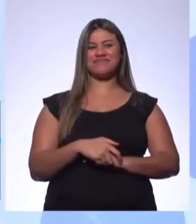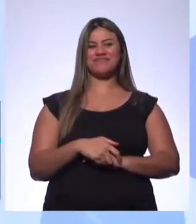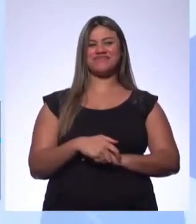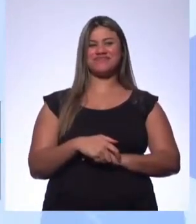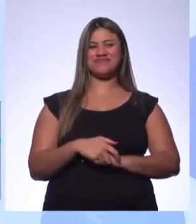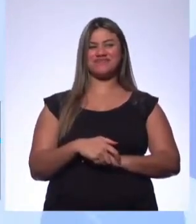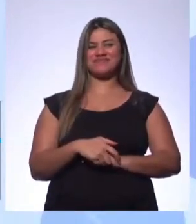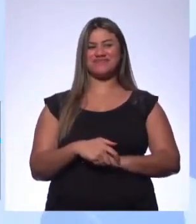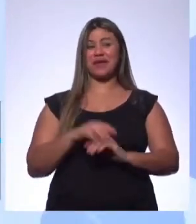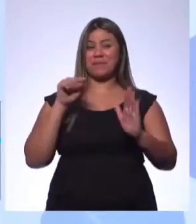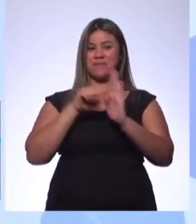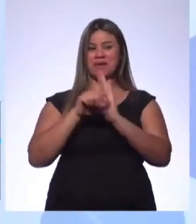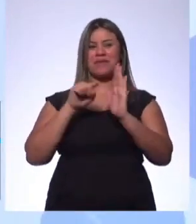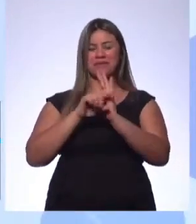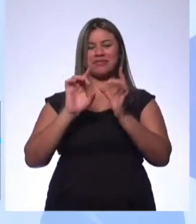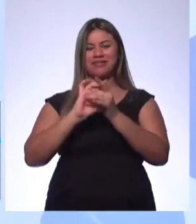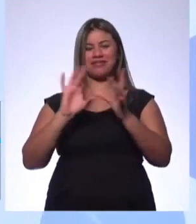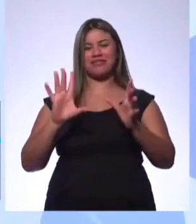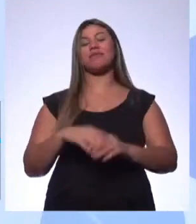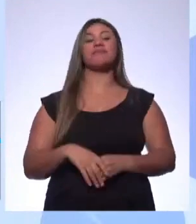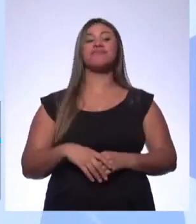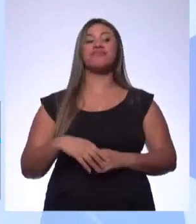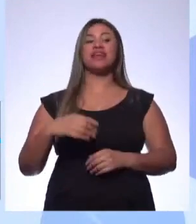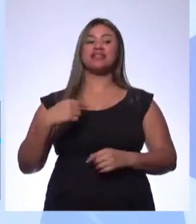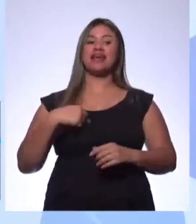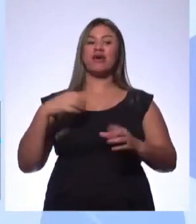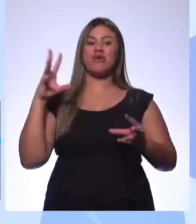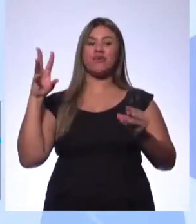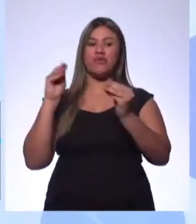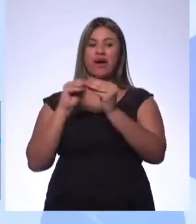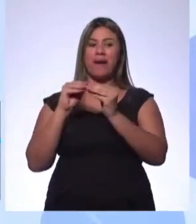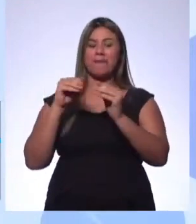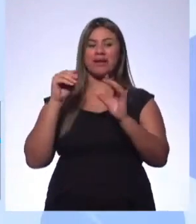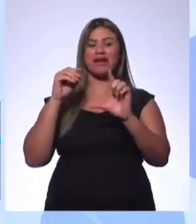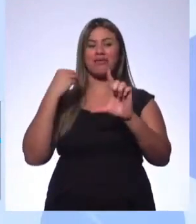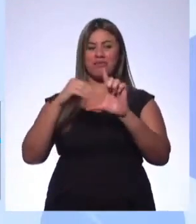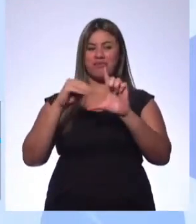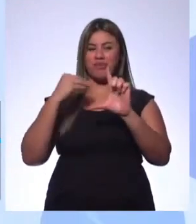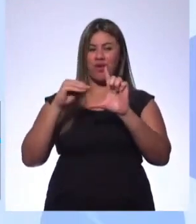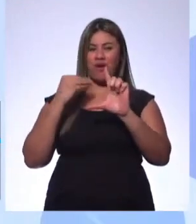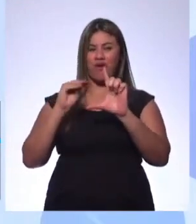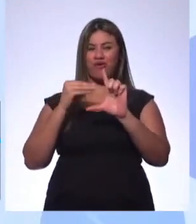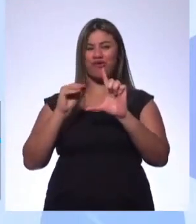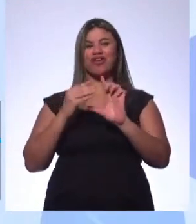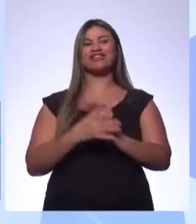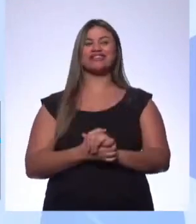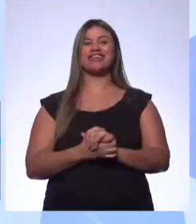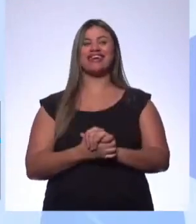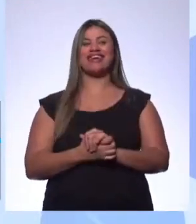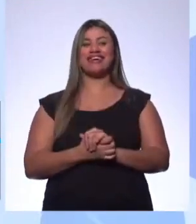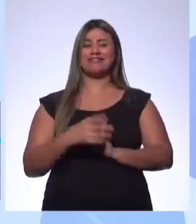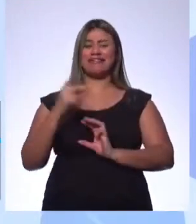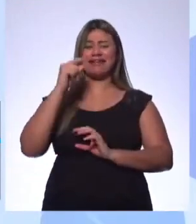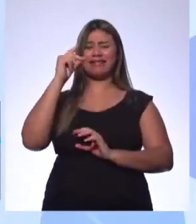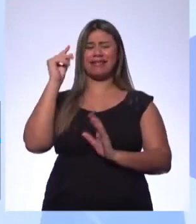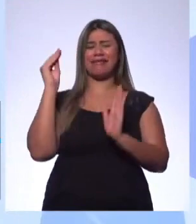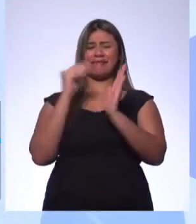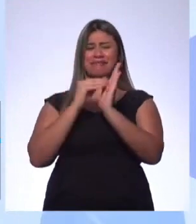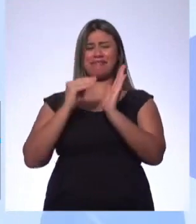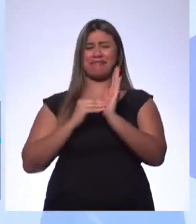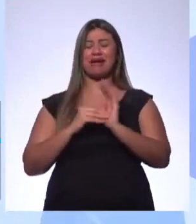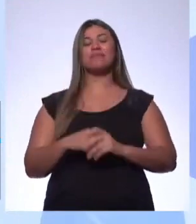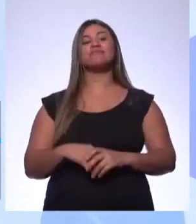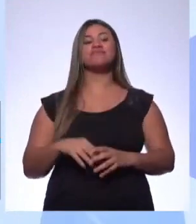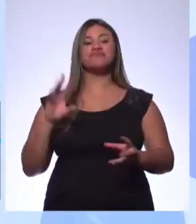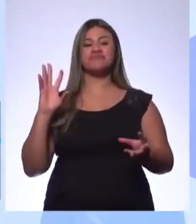uma resenha de um blog que eu mantenho, mantinha, que faz tempo que eu não publico nada, não blogo nada, né? Mas está lá. A resenha